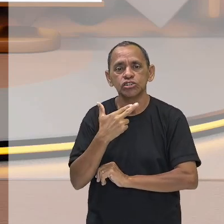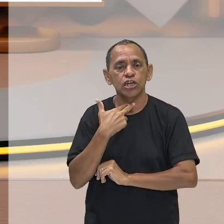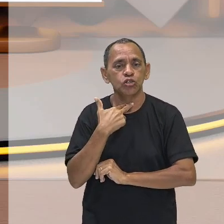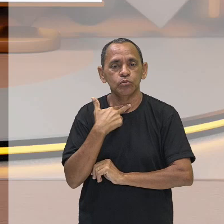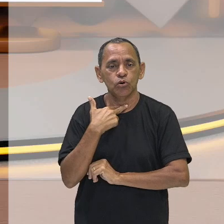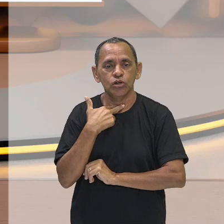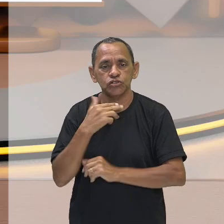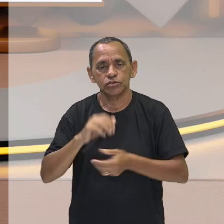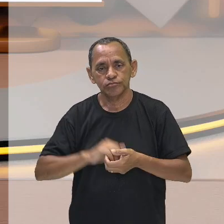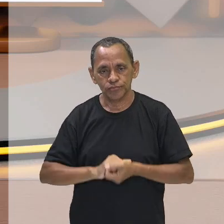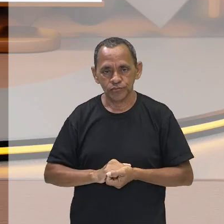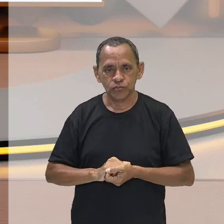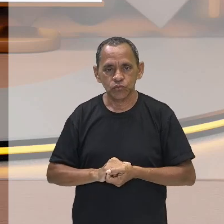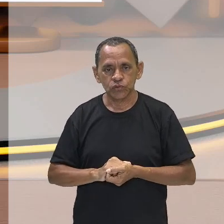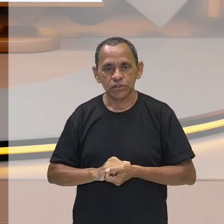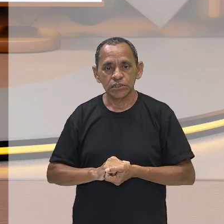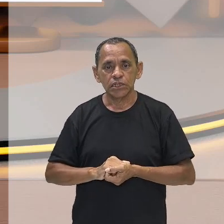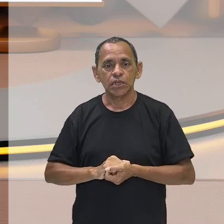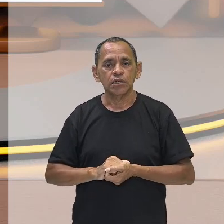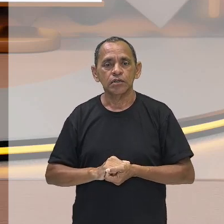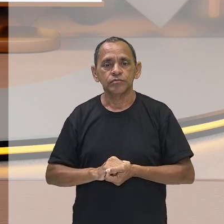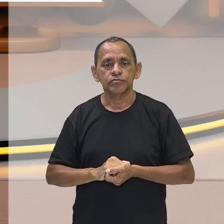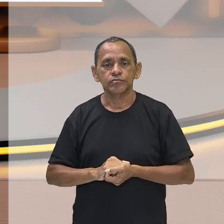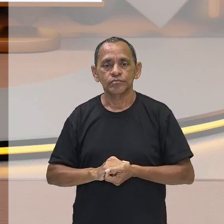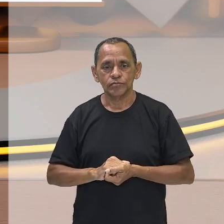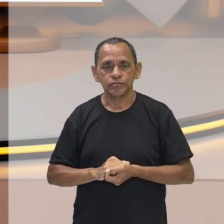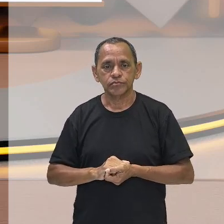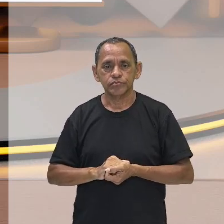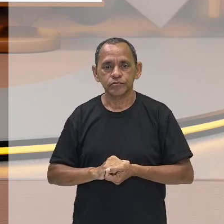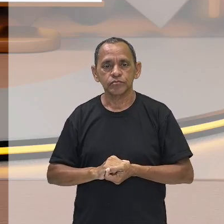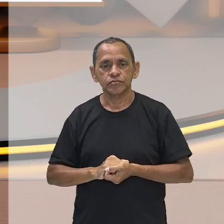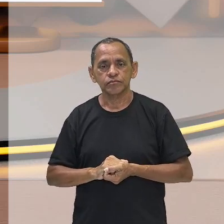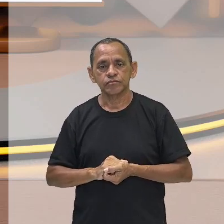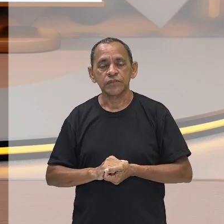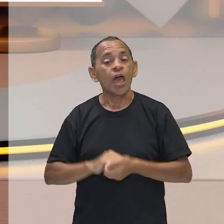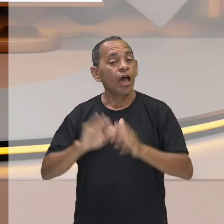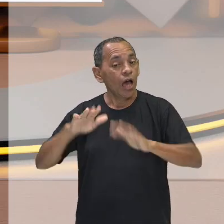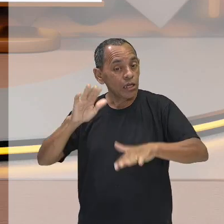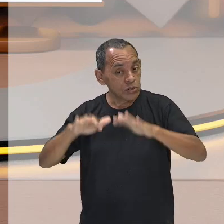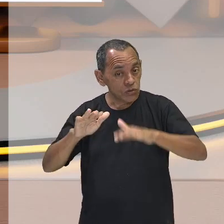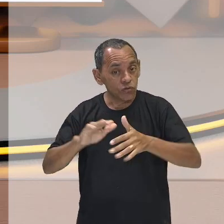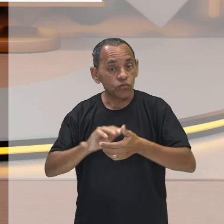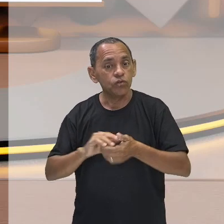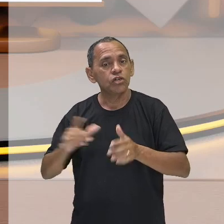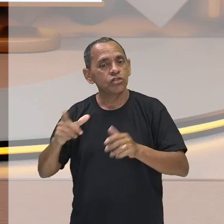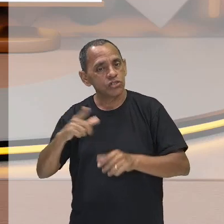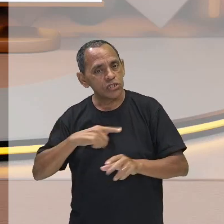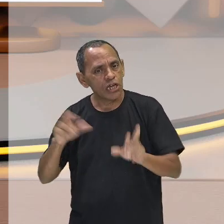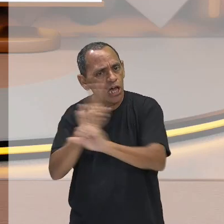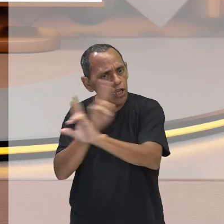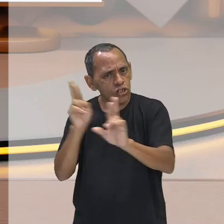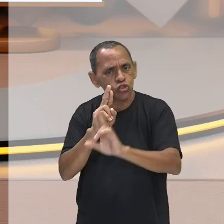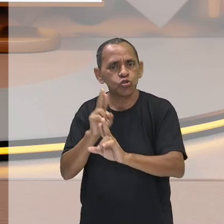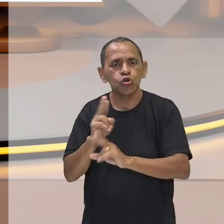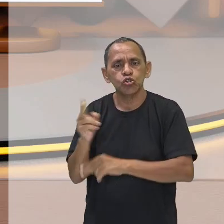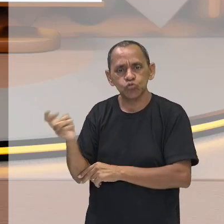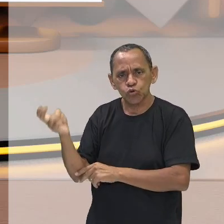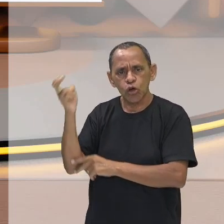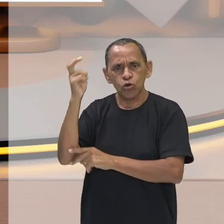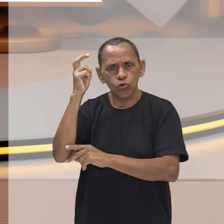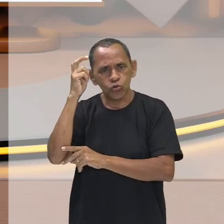questões muitas vezes subjetivas, que tem a ver com o sujeito, com a questão cultural, com a questão da realidade cultural, etc.